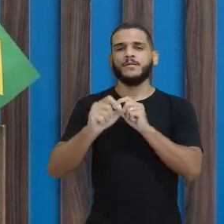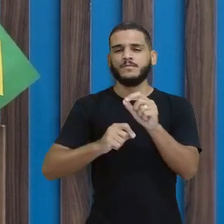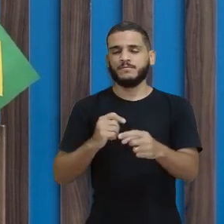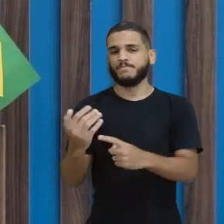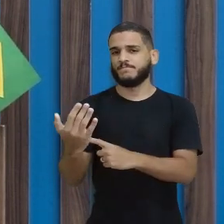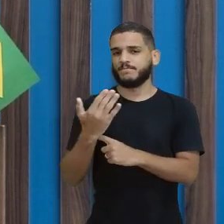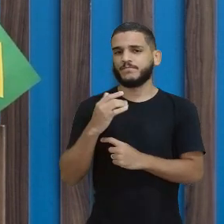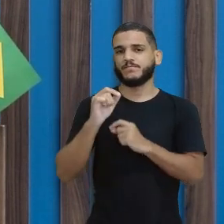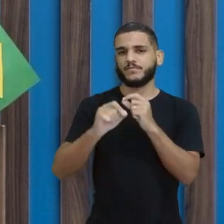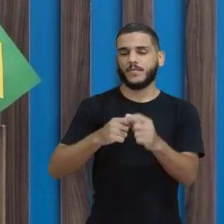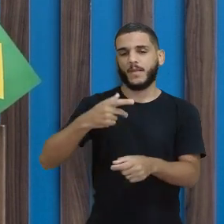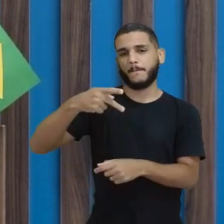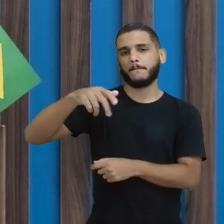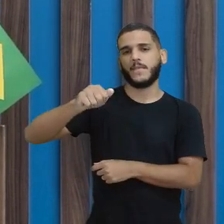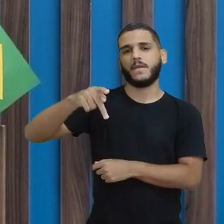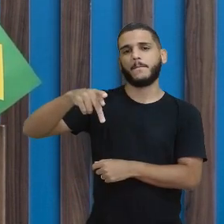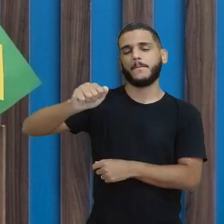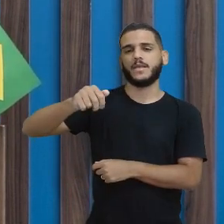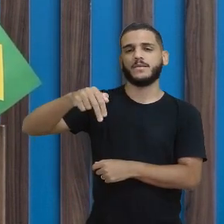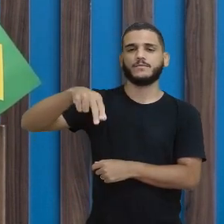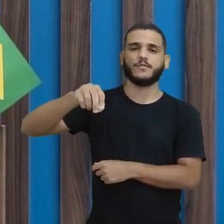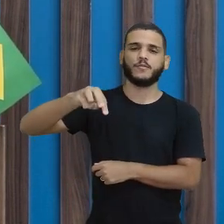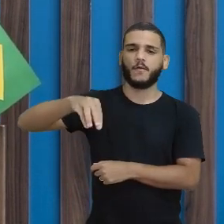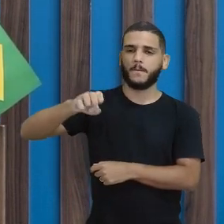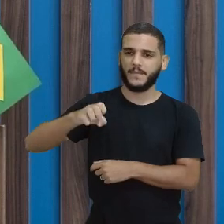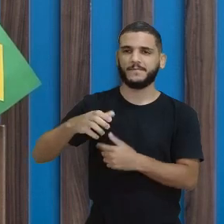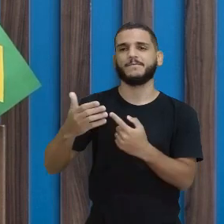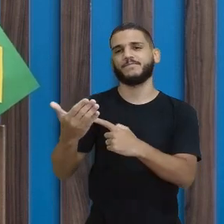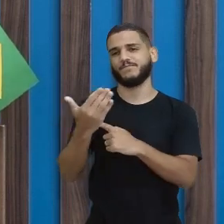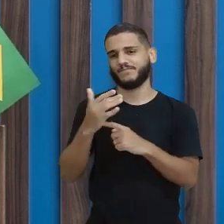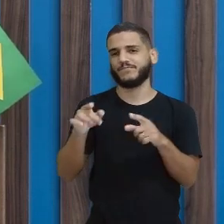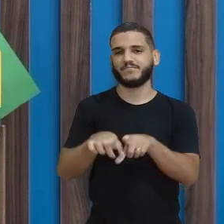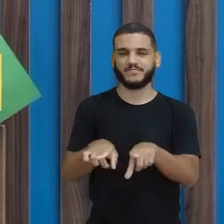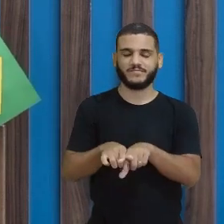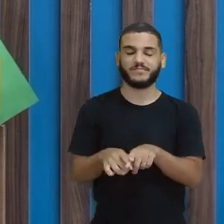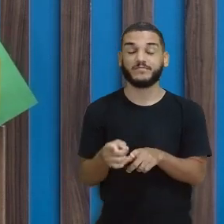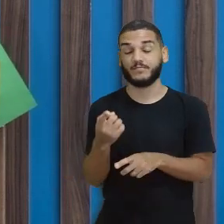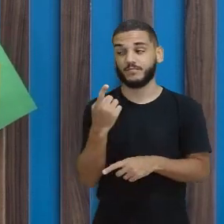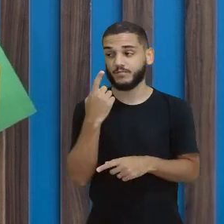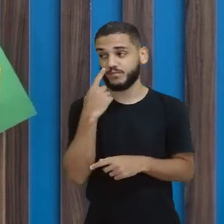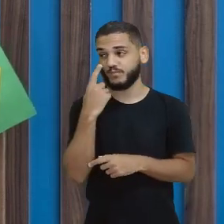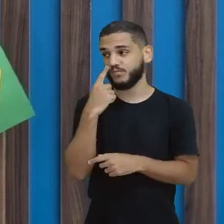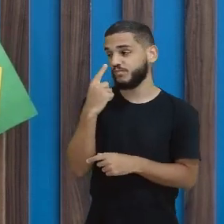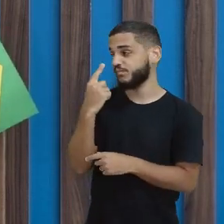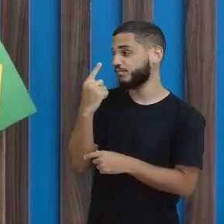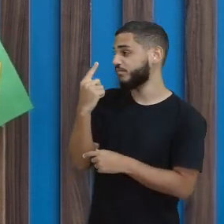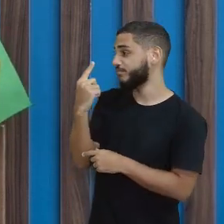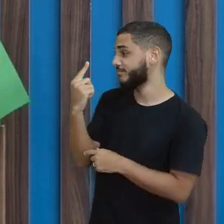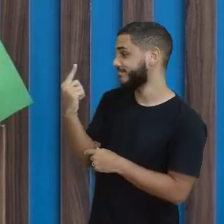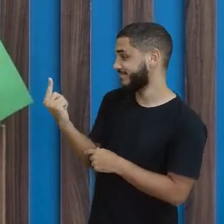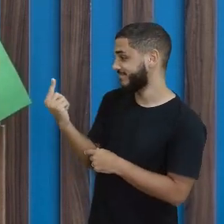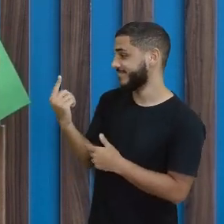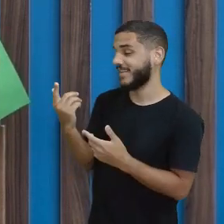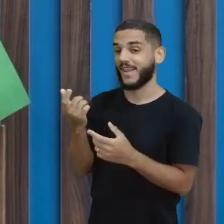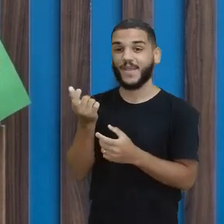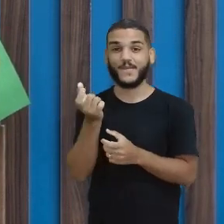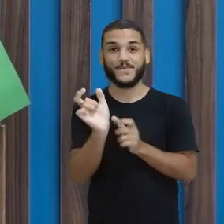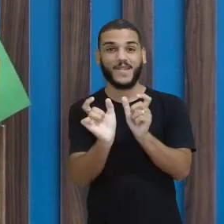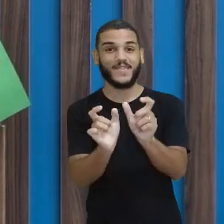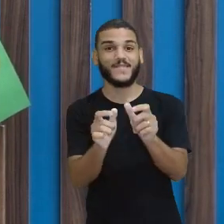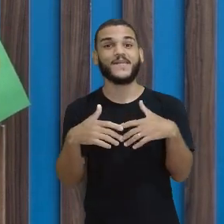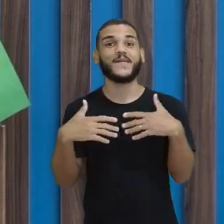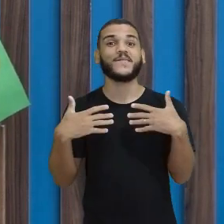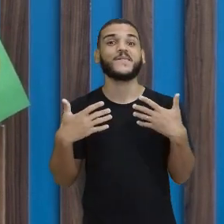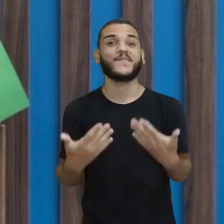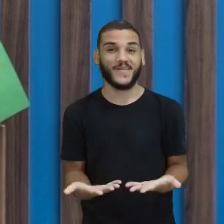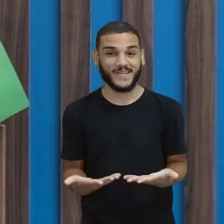ajuda aí ao Papa Nome. O que será que o Papa Nome tem pra gente aí? Hum, quais são as palavrinhas? Puxa aí,